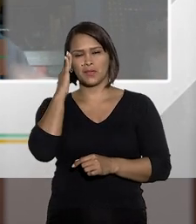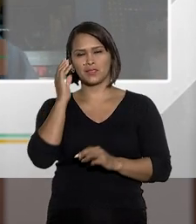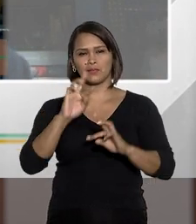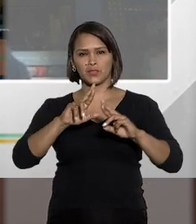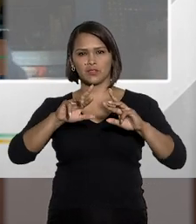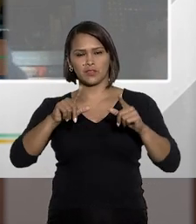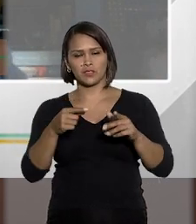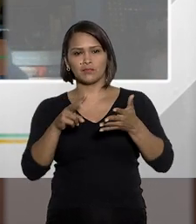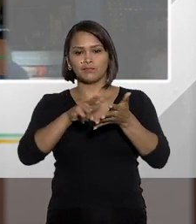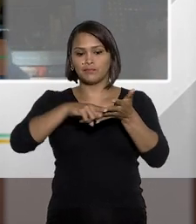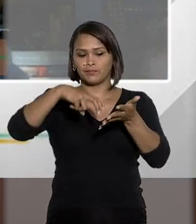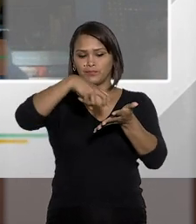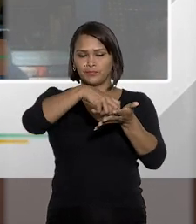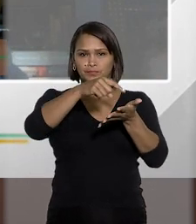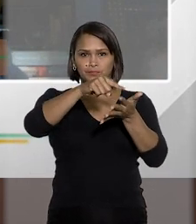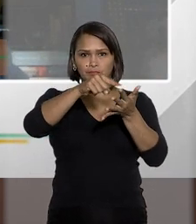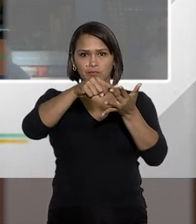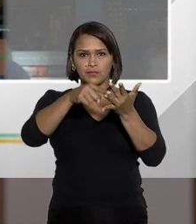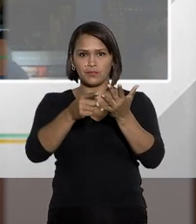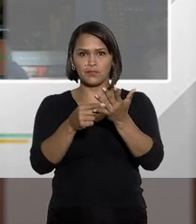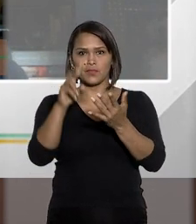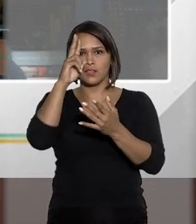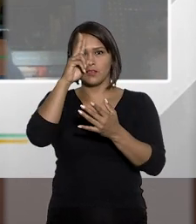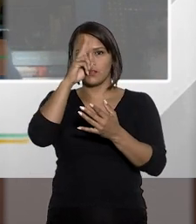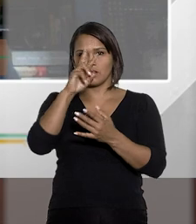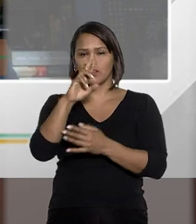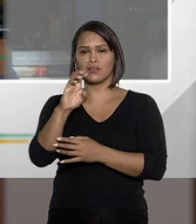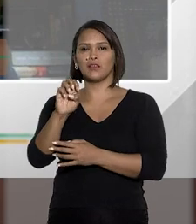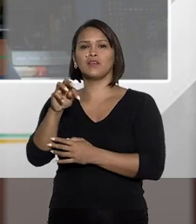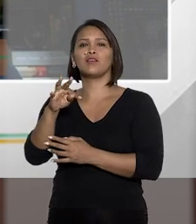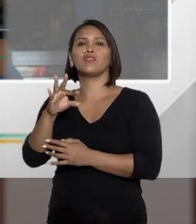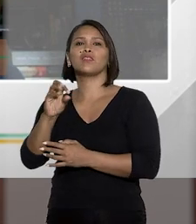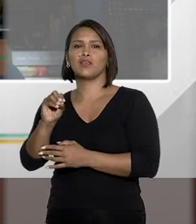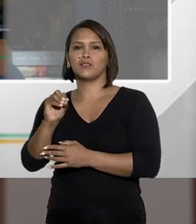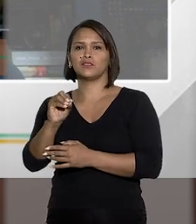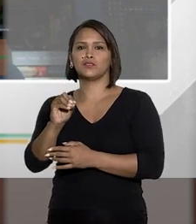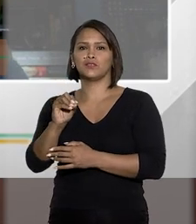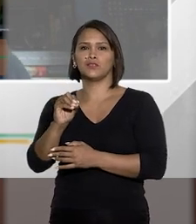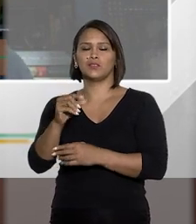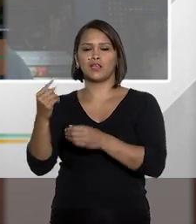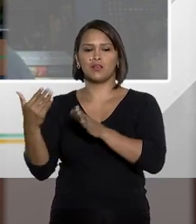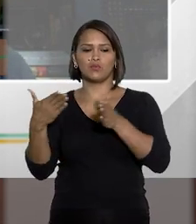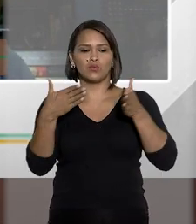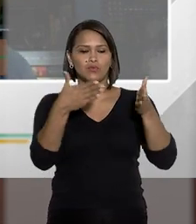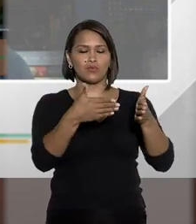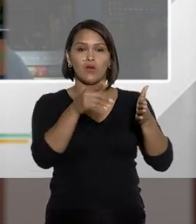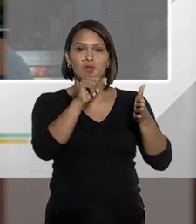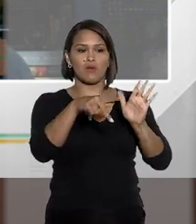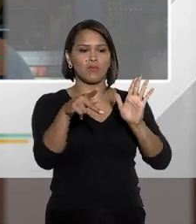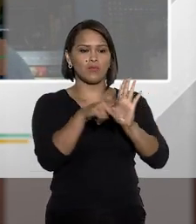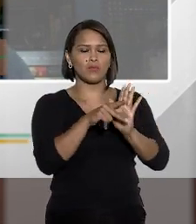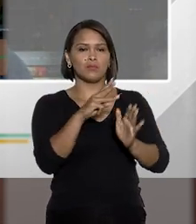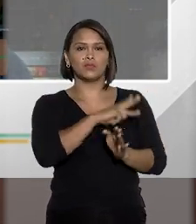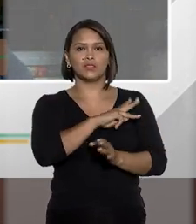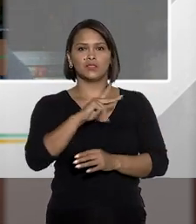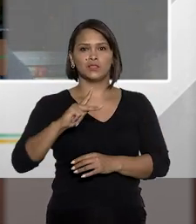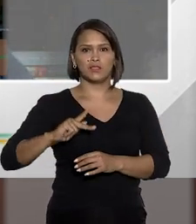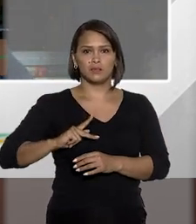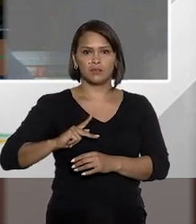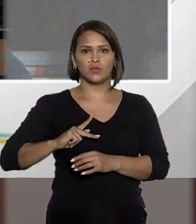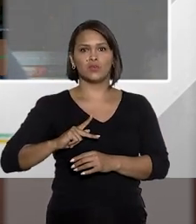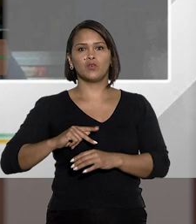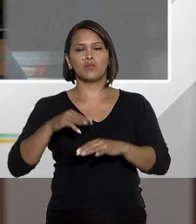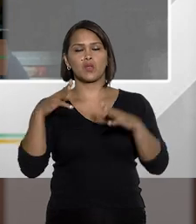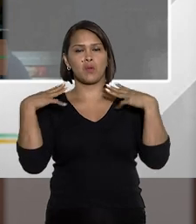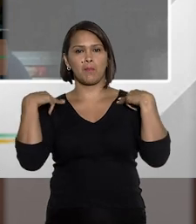Mas, quando você vai nos tipos penais, aí você vai lembrar do Renato, os tipos penais miram Ministério